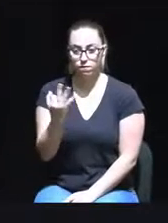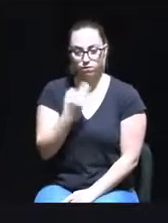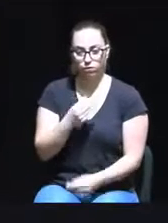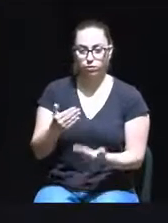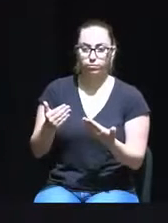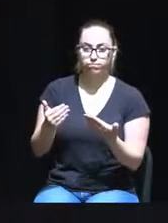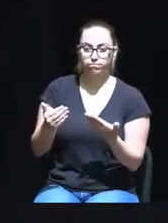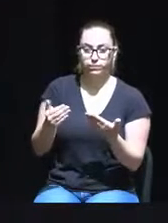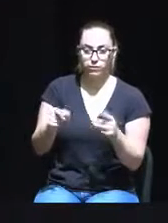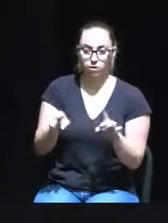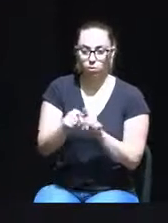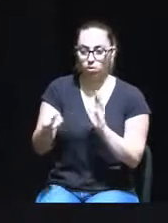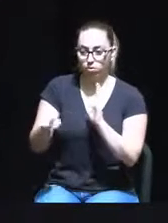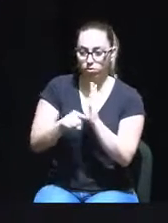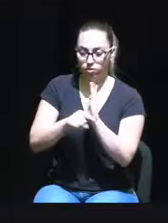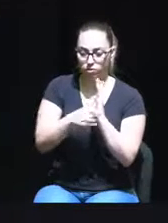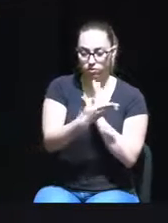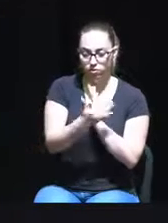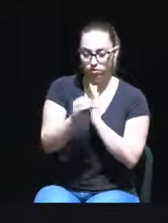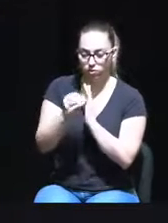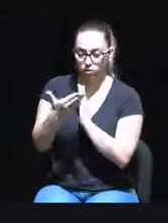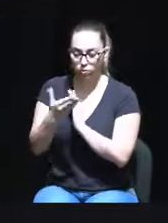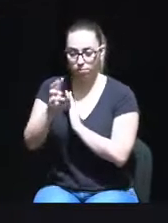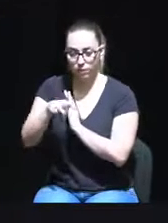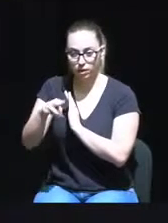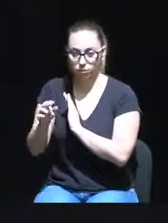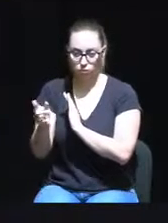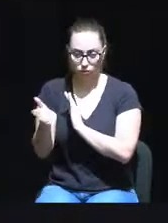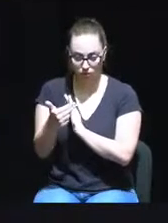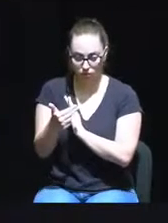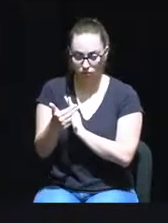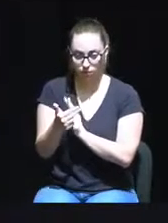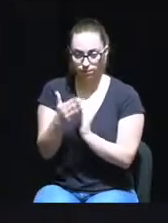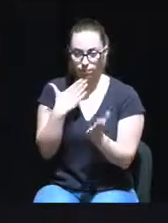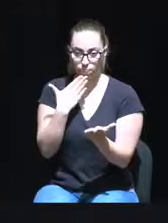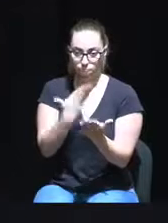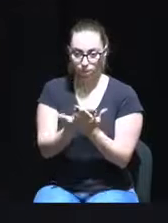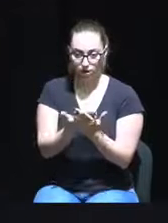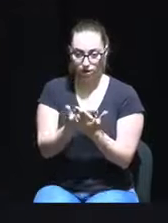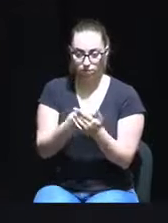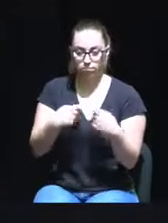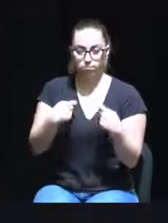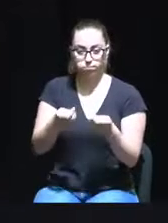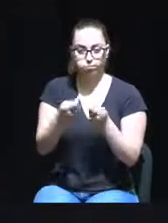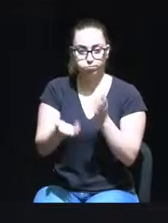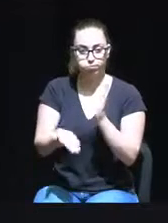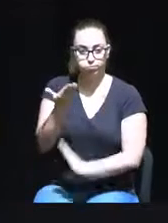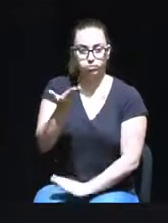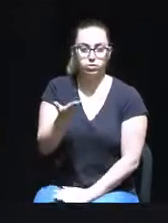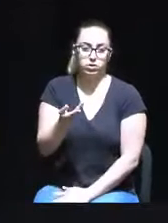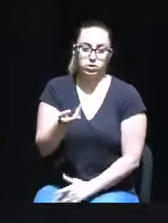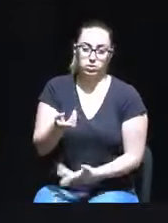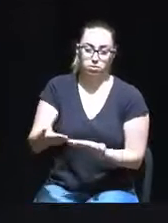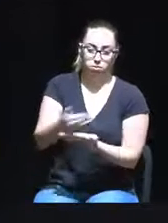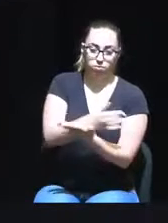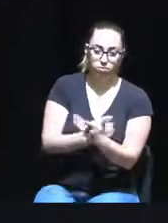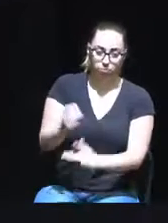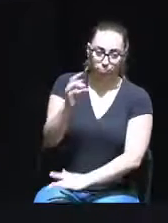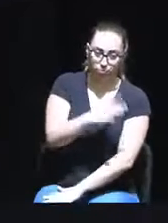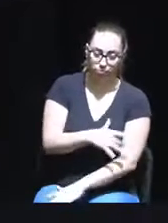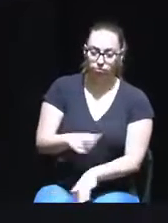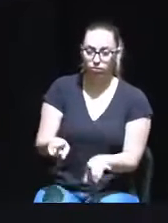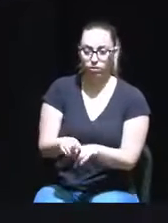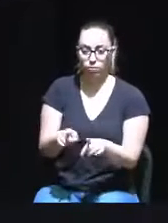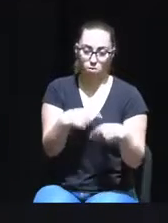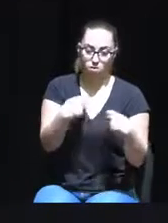líquido negativo um pouco superior a 101 milhões de euros, para o que contribuiu um total de gastos superior ao de rendimentos. Para ele, concorreram